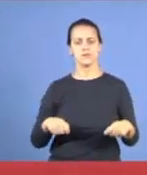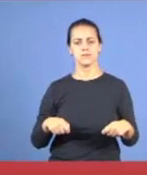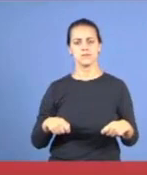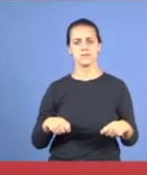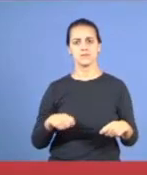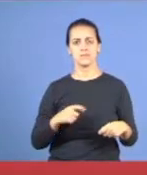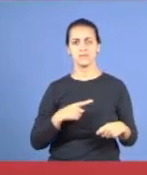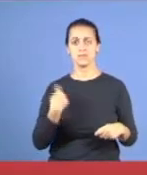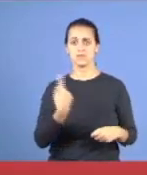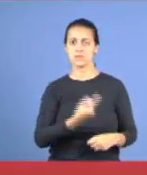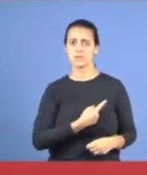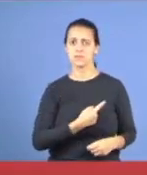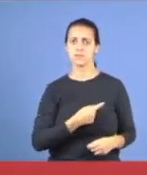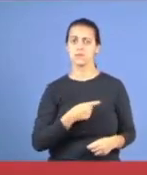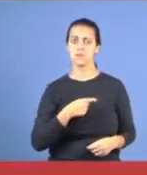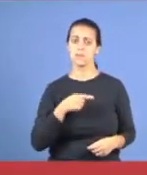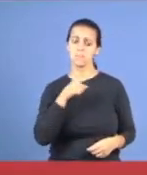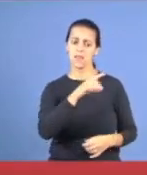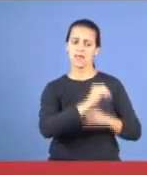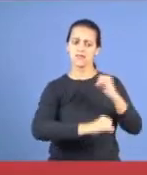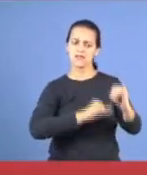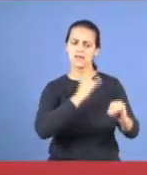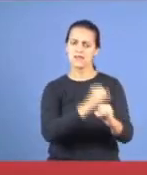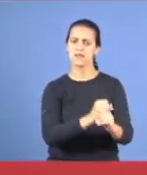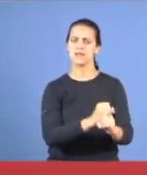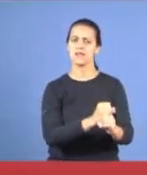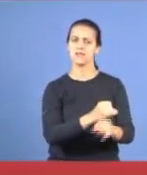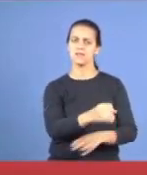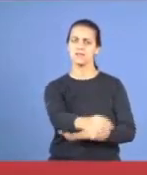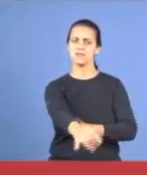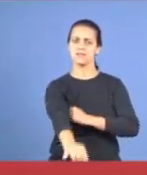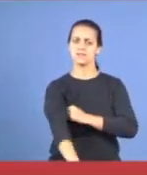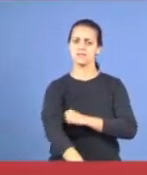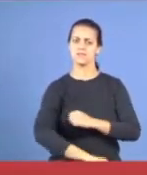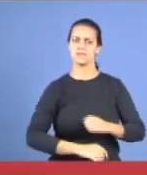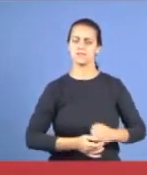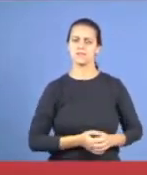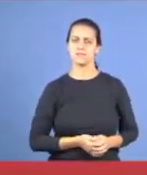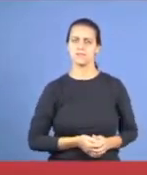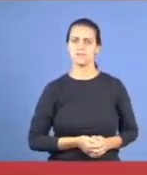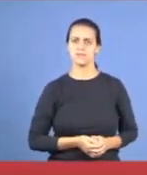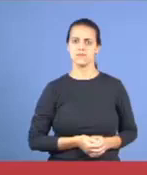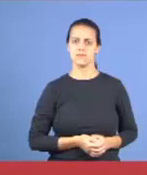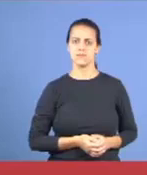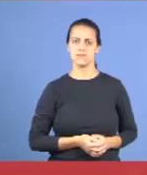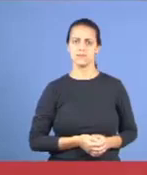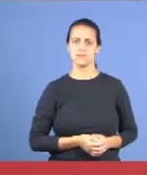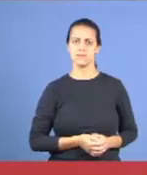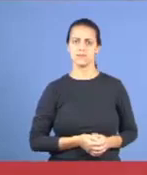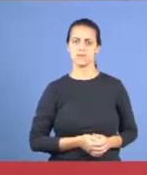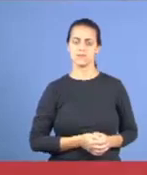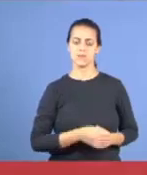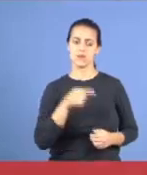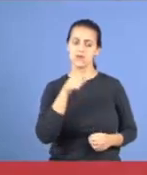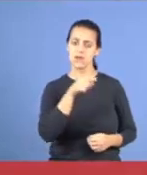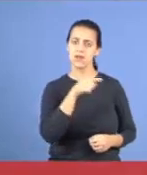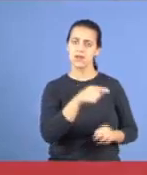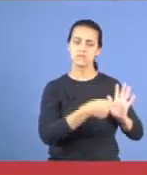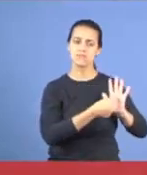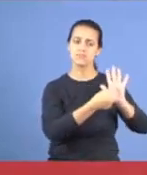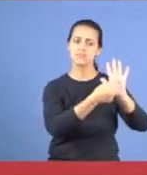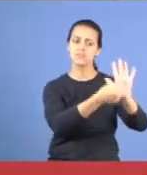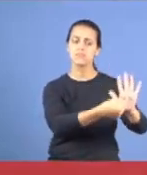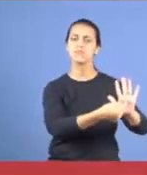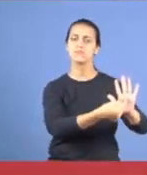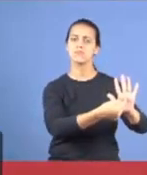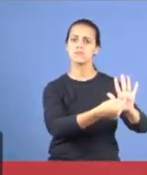redes sociais, entendeu? Vamos entrar, nesses próximos dias, falando, levando para